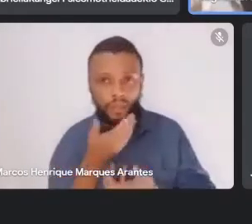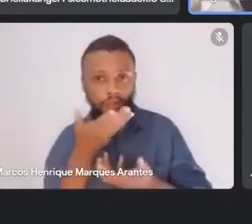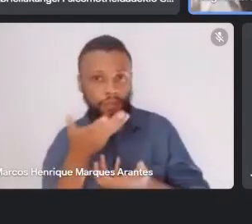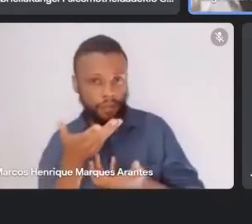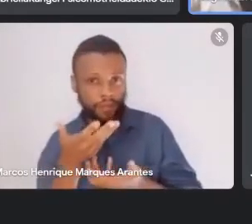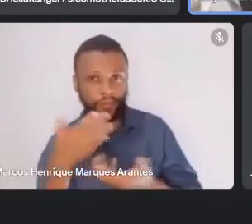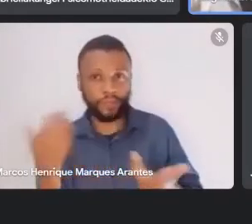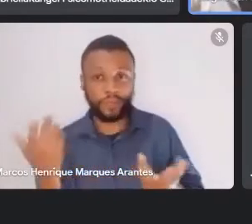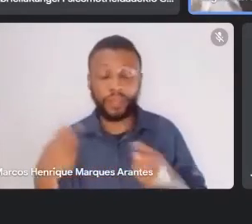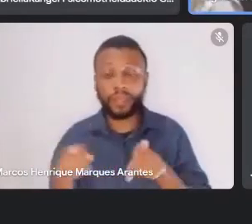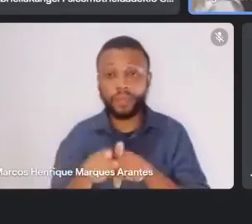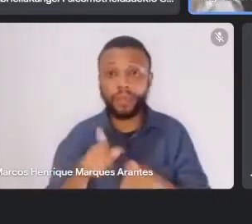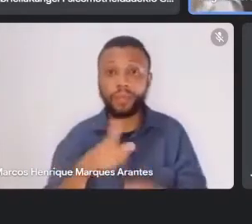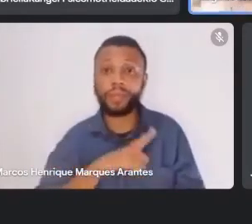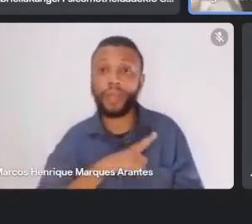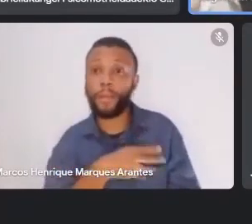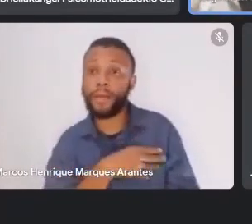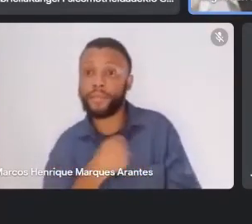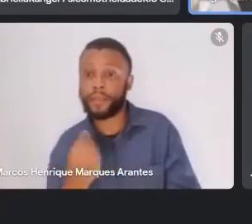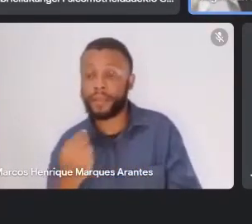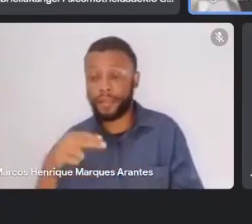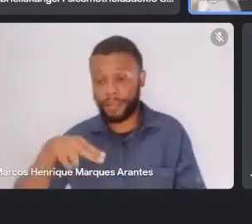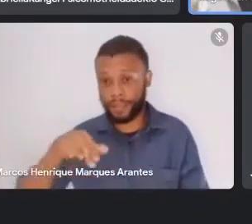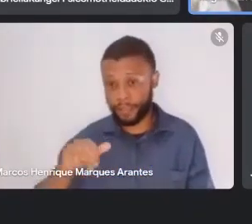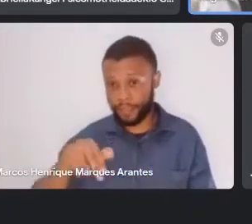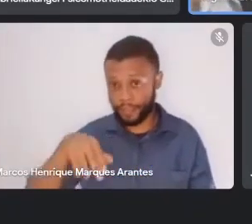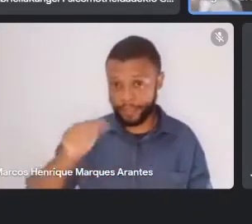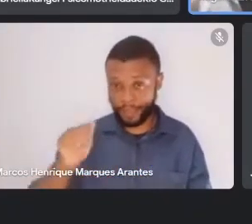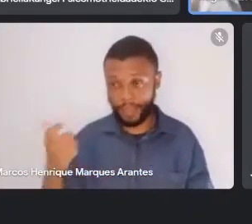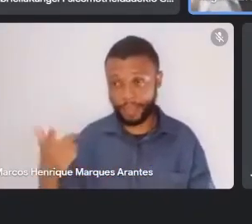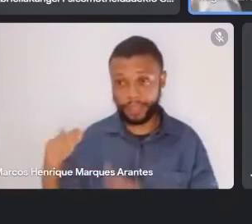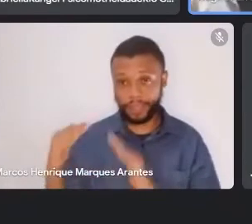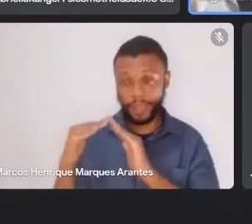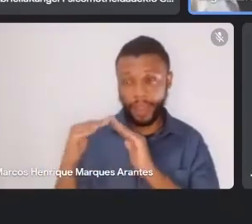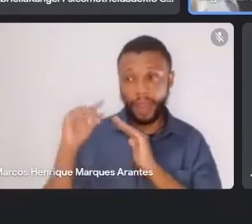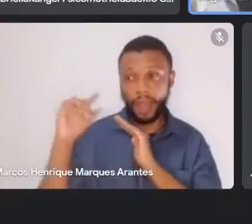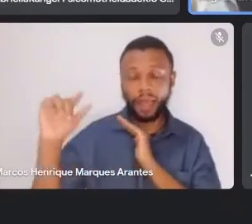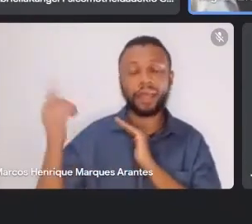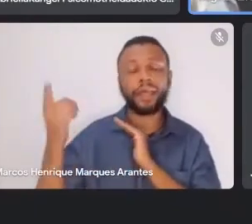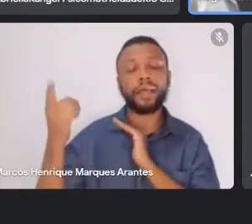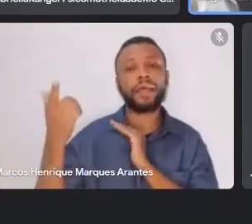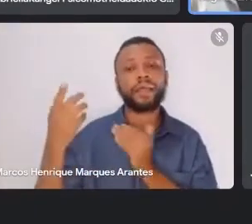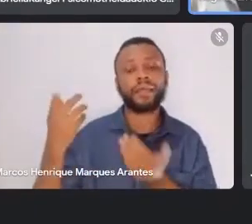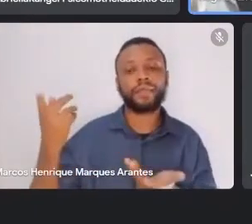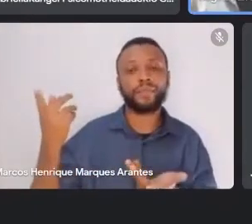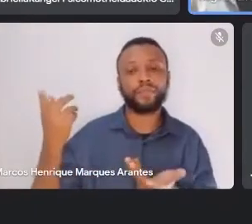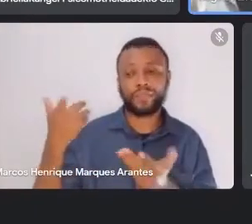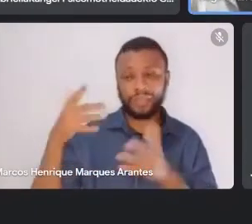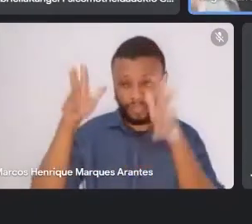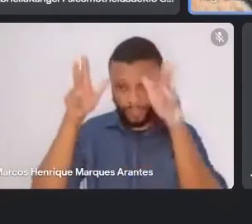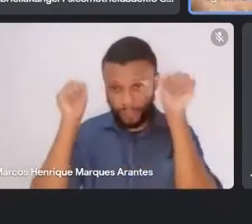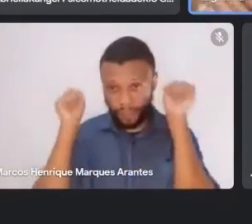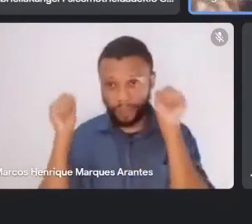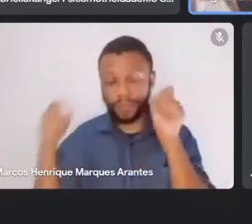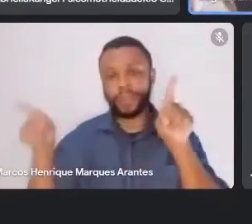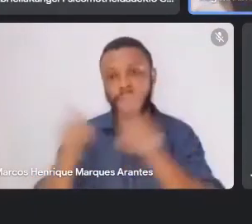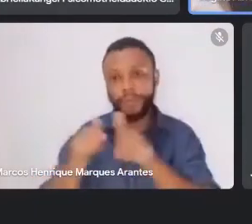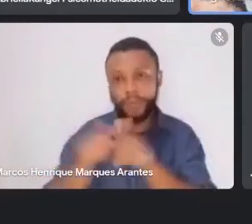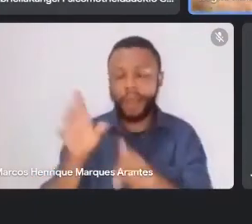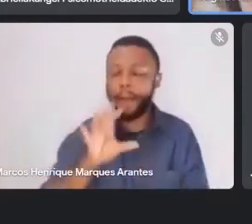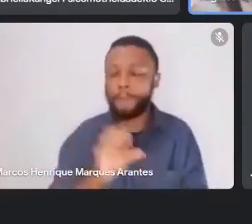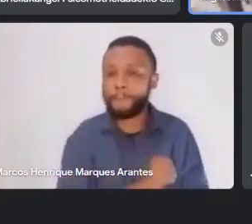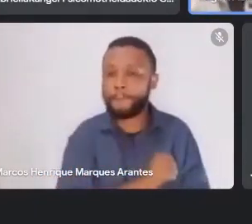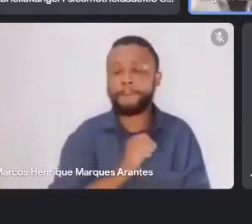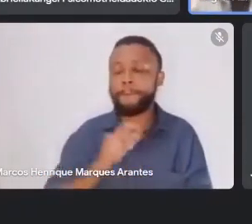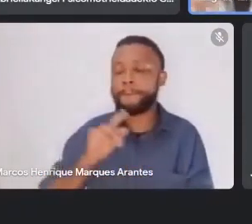Liz, que está aqui nos assistindo, que está lá na Amazônia, que ela declama Guimarães Rosa, ela é uma roseana, e ela